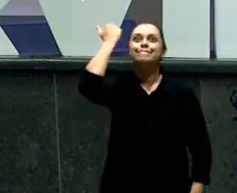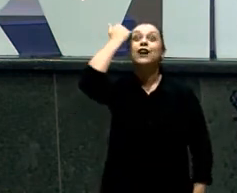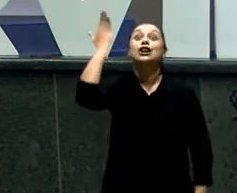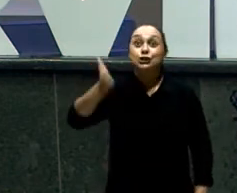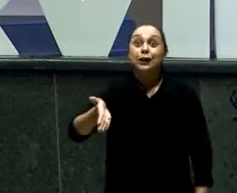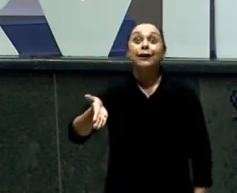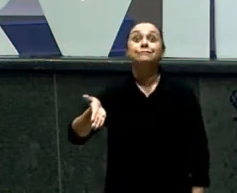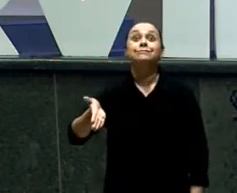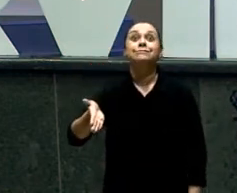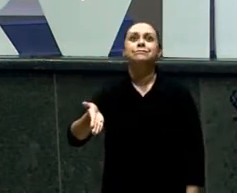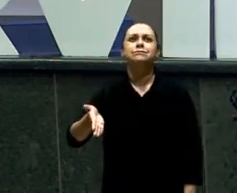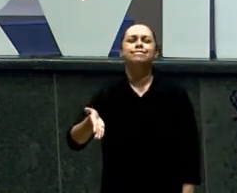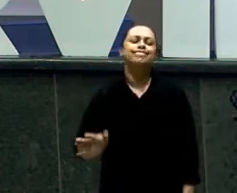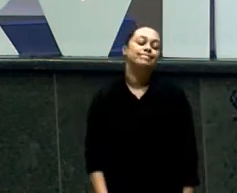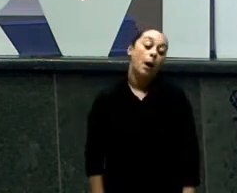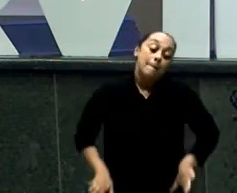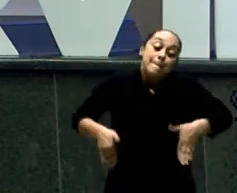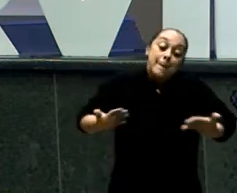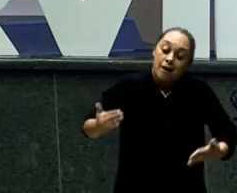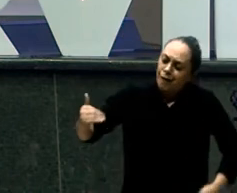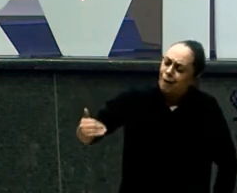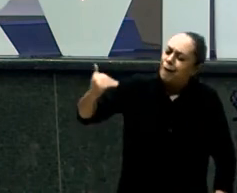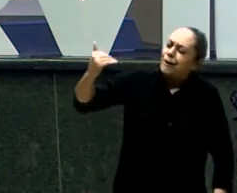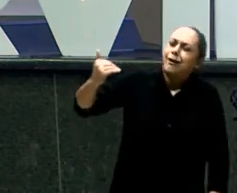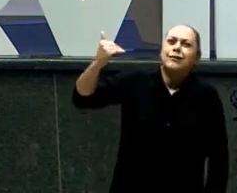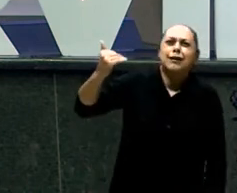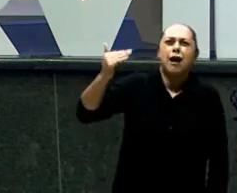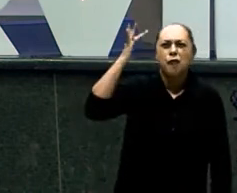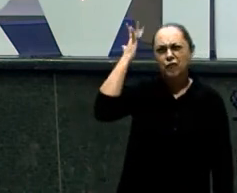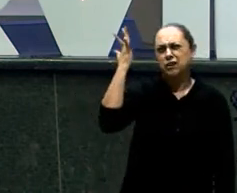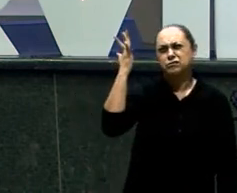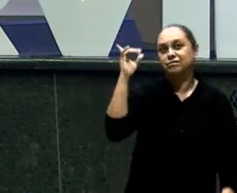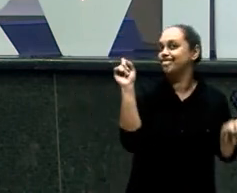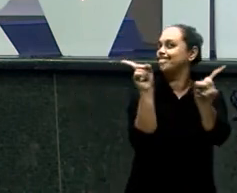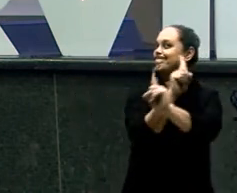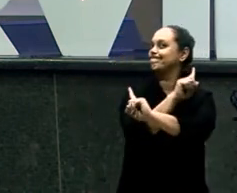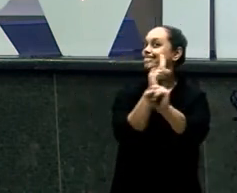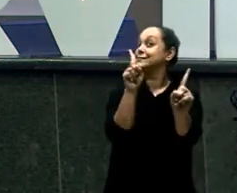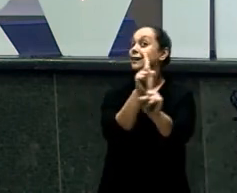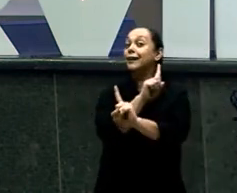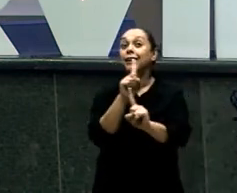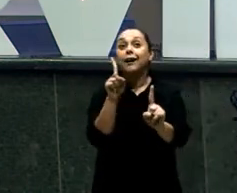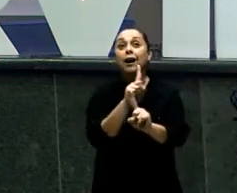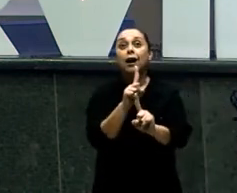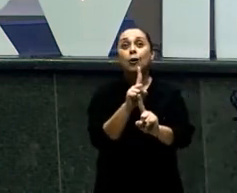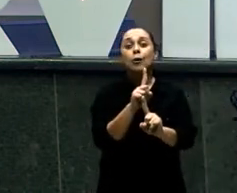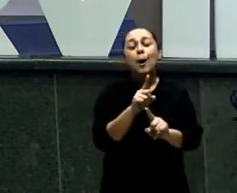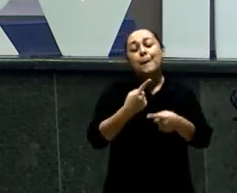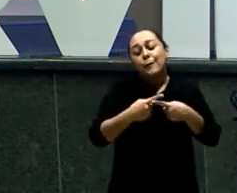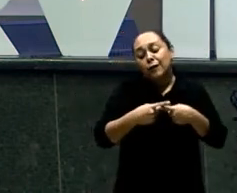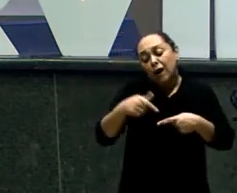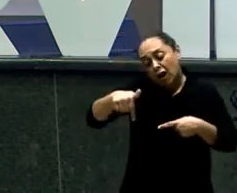Crescer Não é fácil Se a gente Pregar aqui E faz parte Do tema Do ano Desta igreja